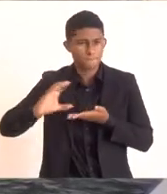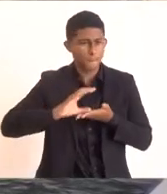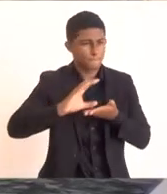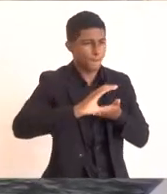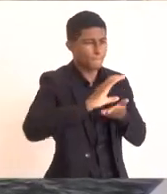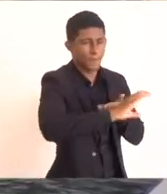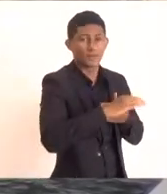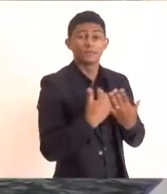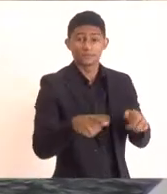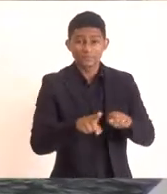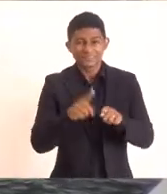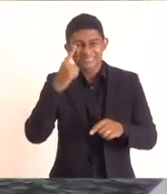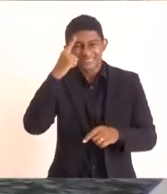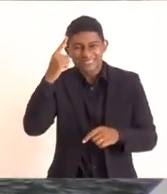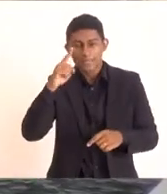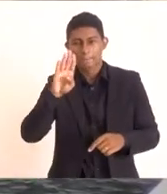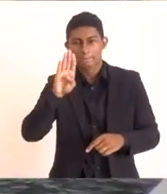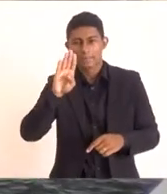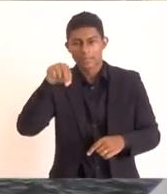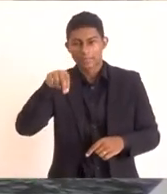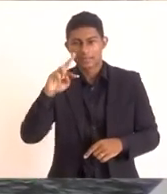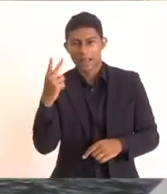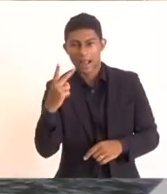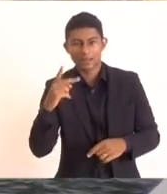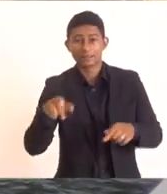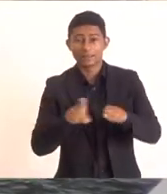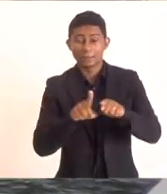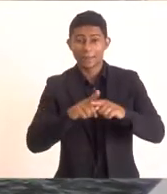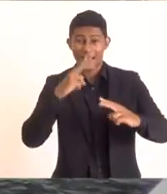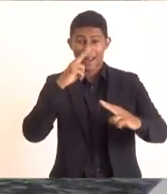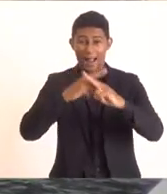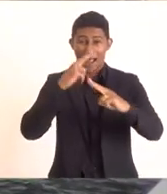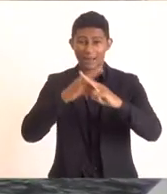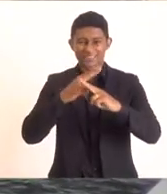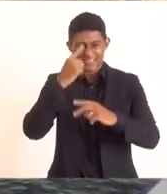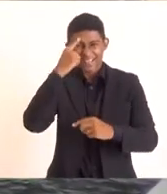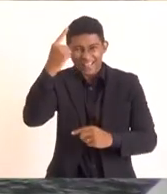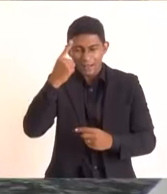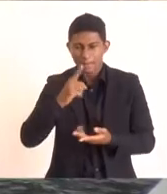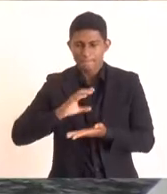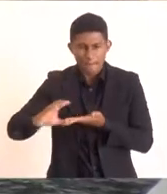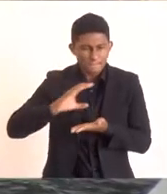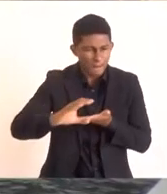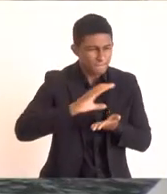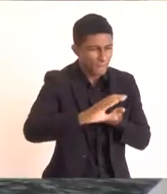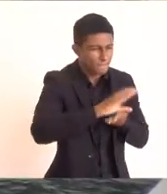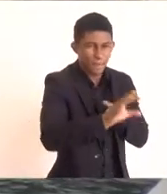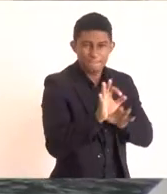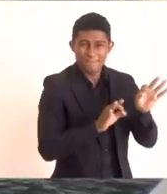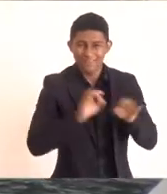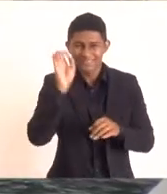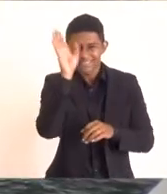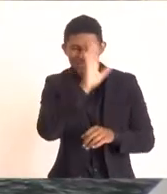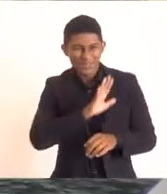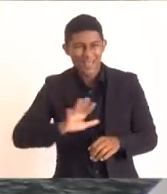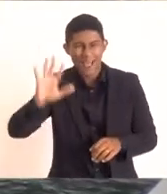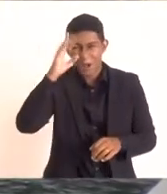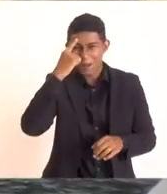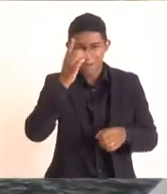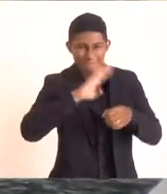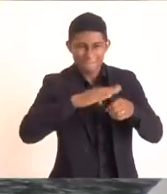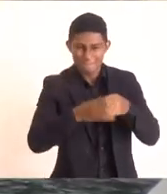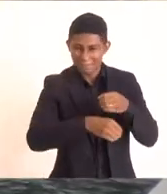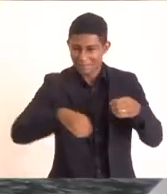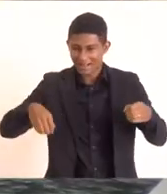que o BNH, depois a Caixa Econômica, financiou pelo Plano Nacional de Saneamento Básico